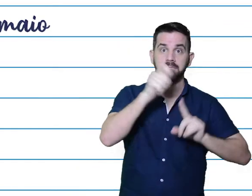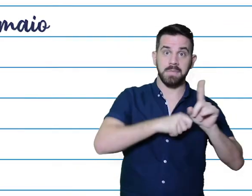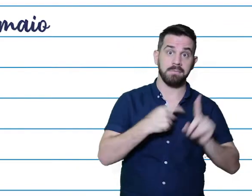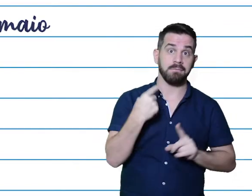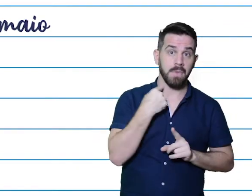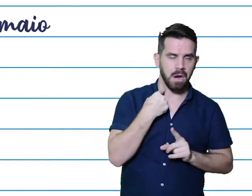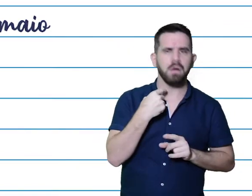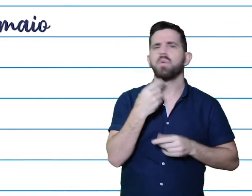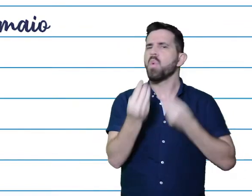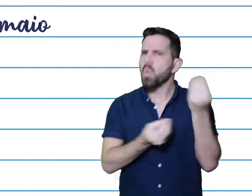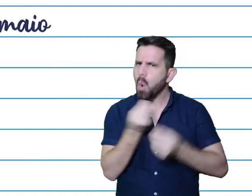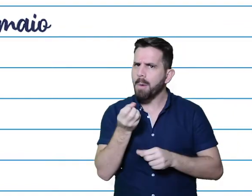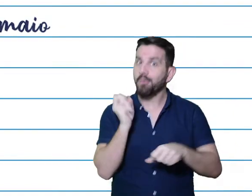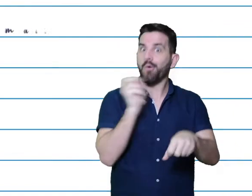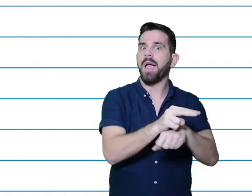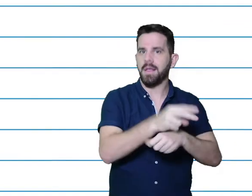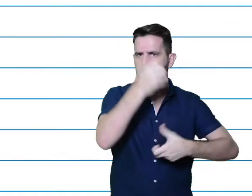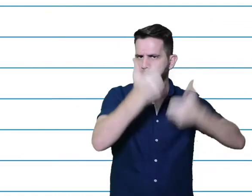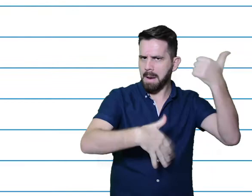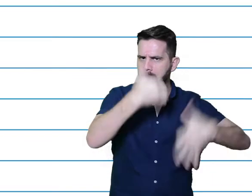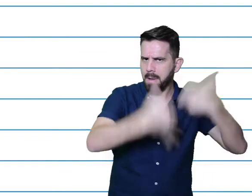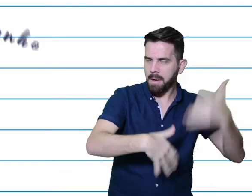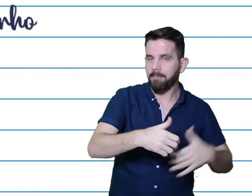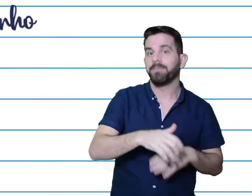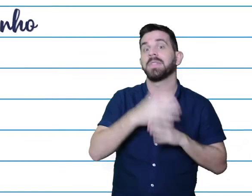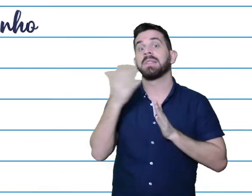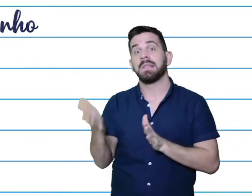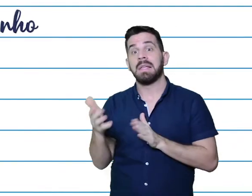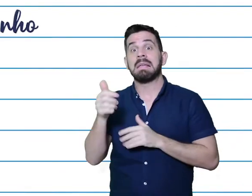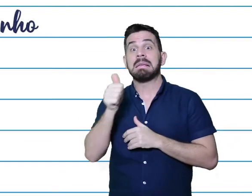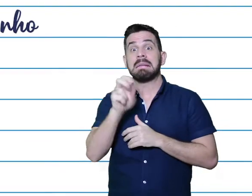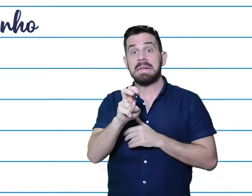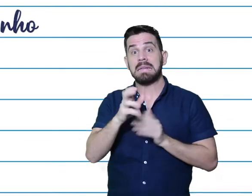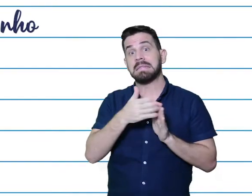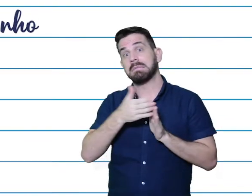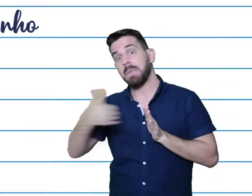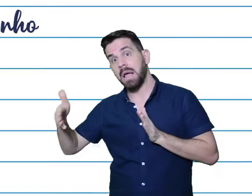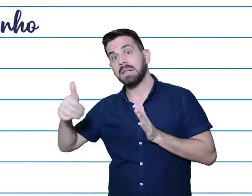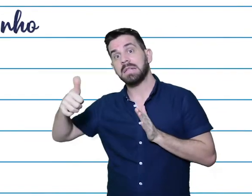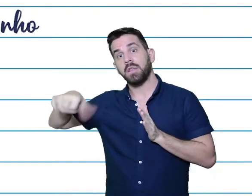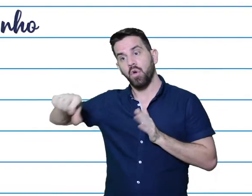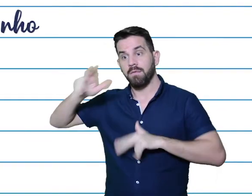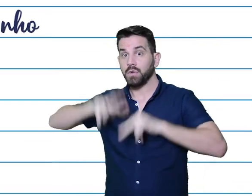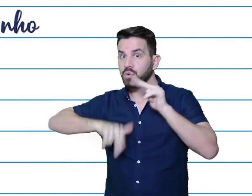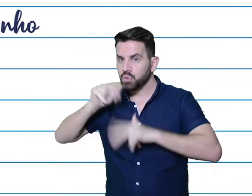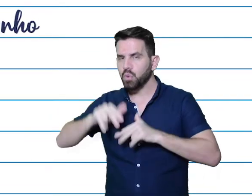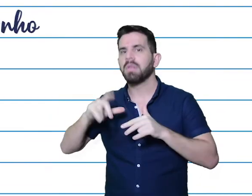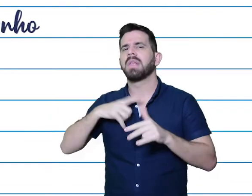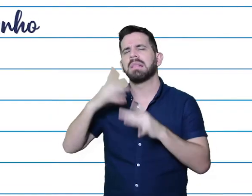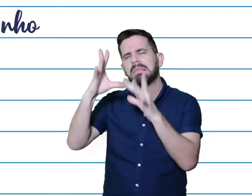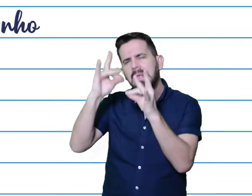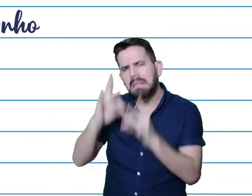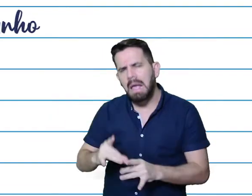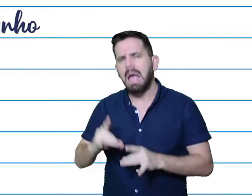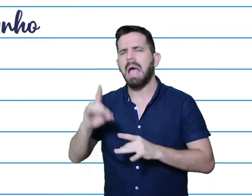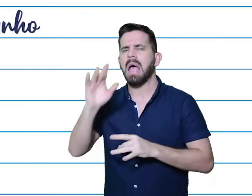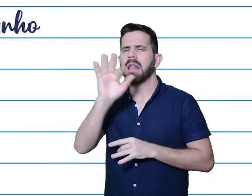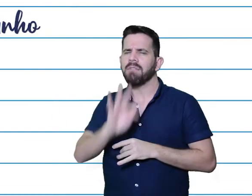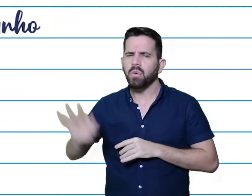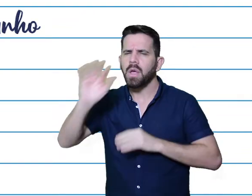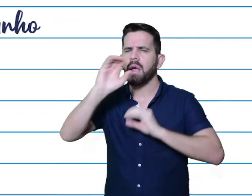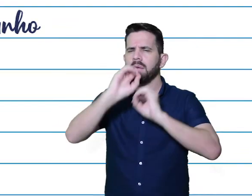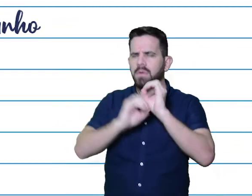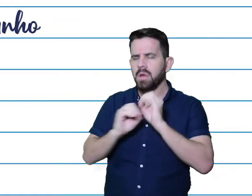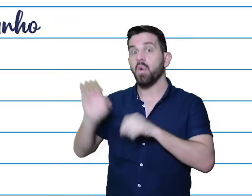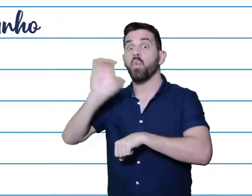maio, tudo sobre as formas de ingresso. De 15 a 19 de junho, você saberá detalhes sobre a universidade e sobre